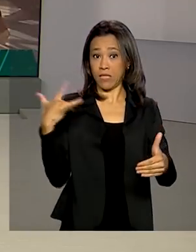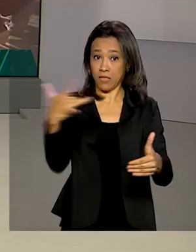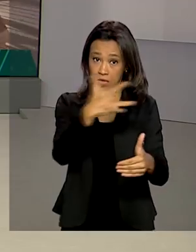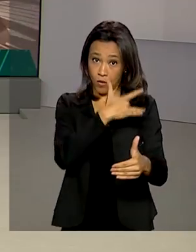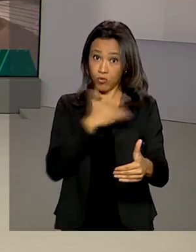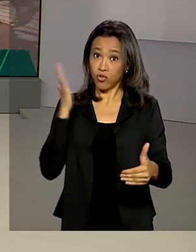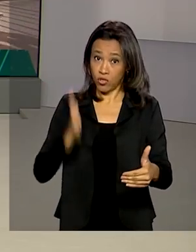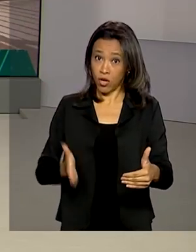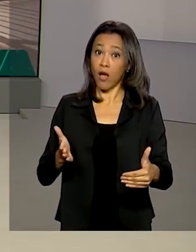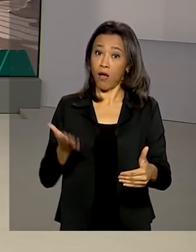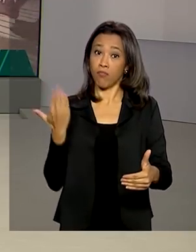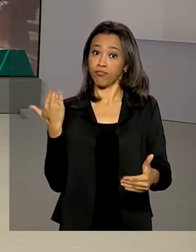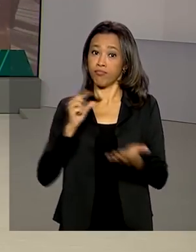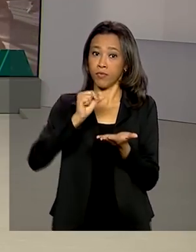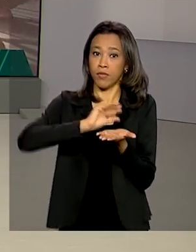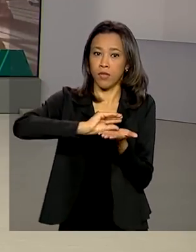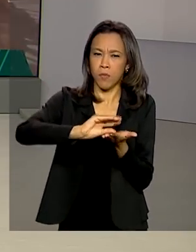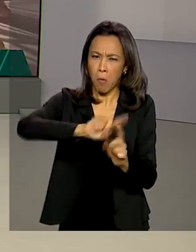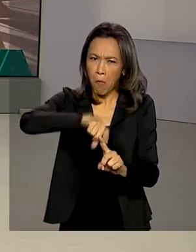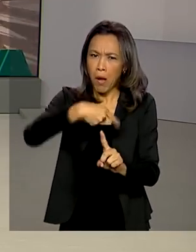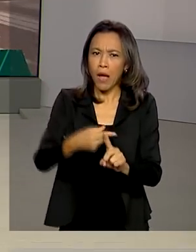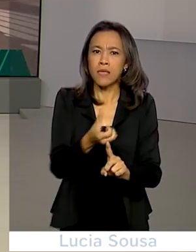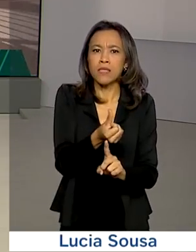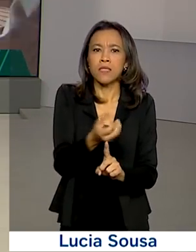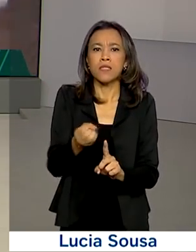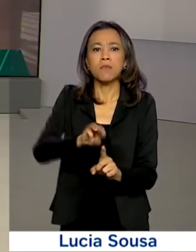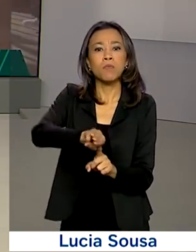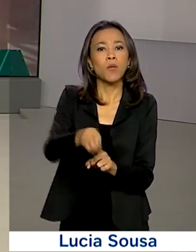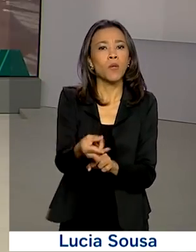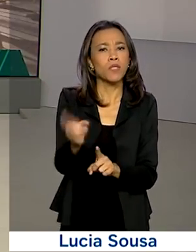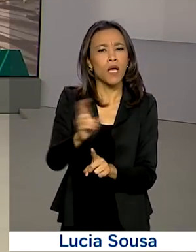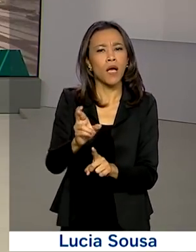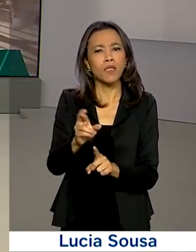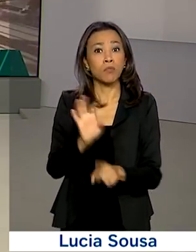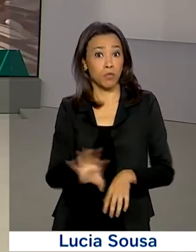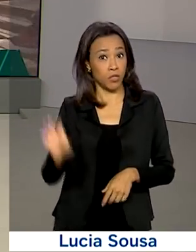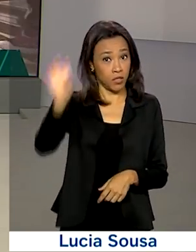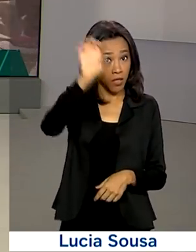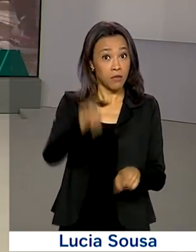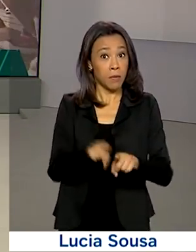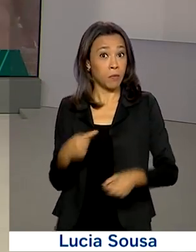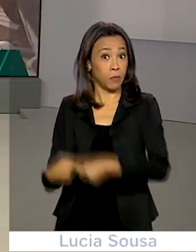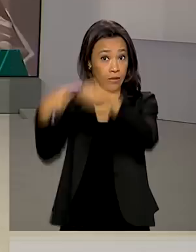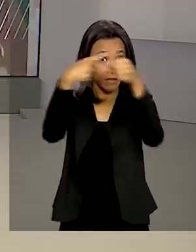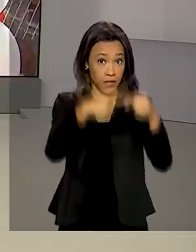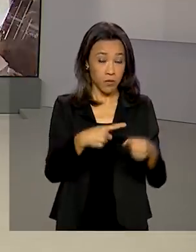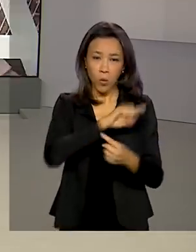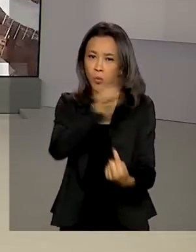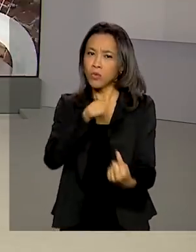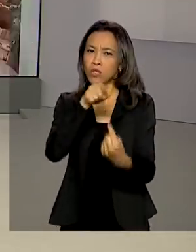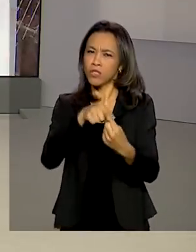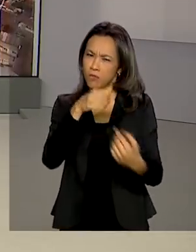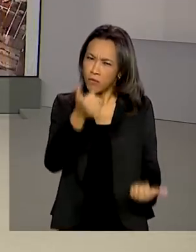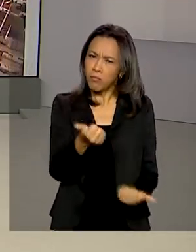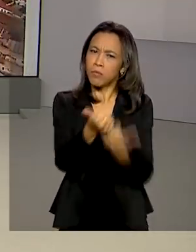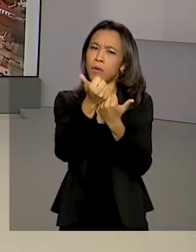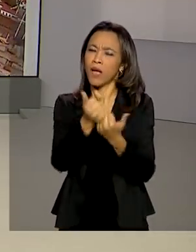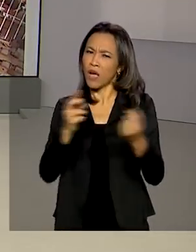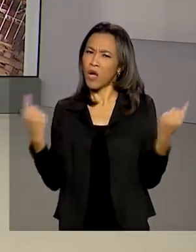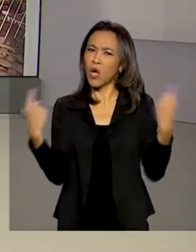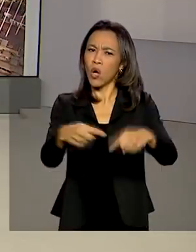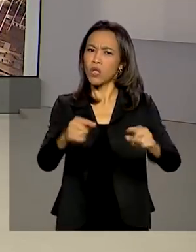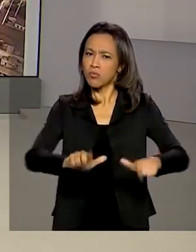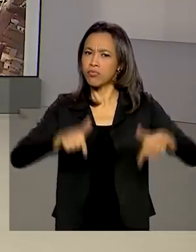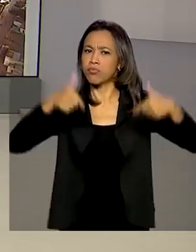Saúde liberou mais 600 milhões de reais para estados e municípios reforçarem o enfrentamento ao coronavírus.